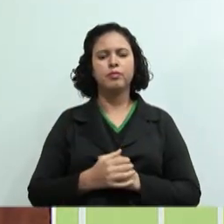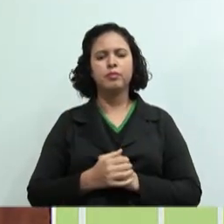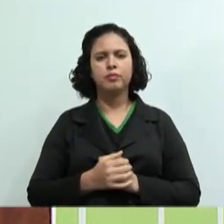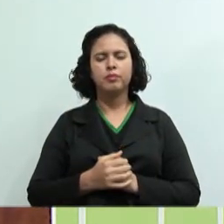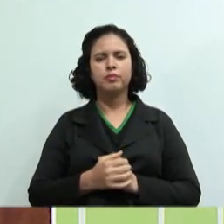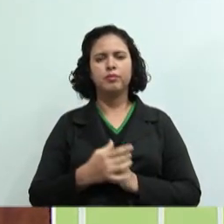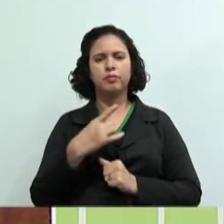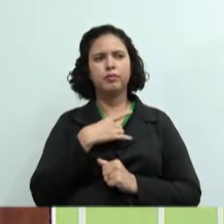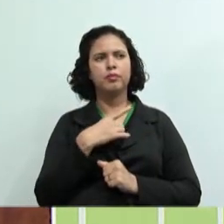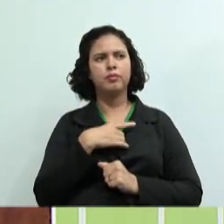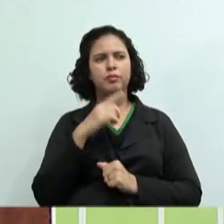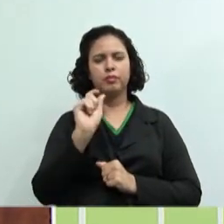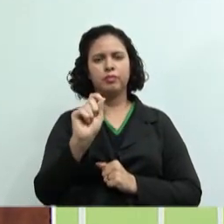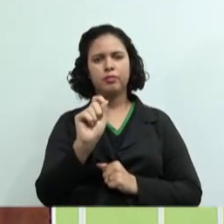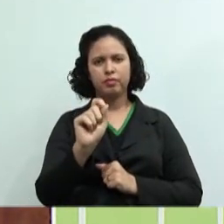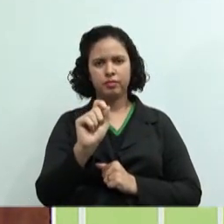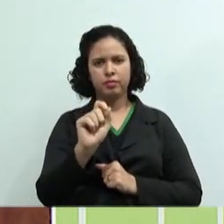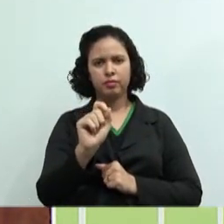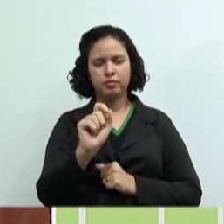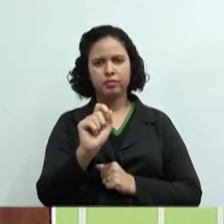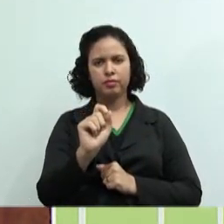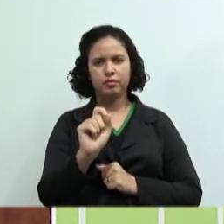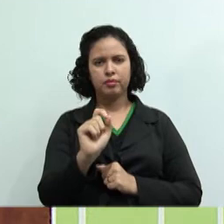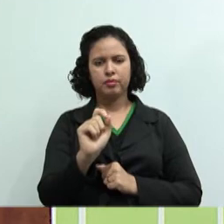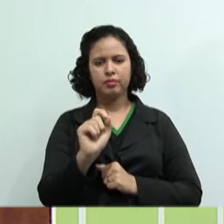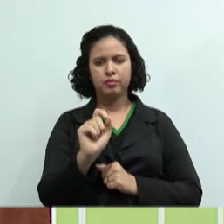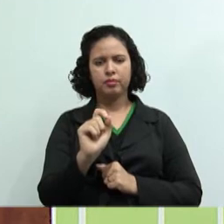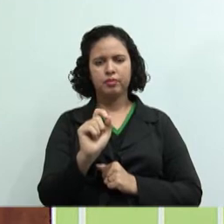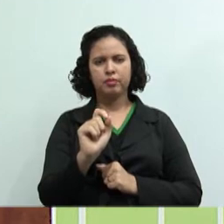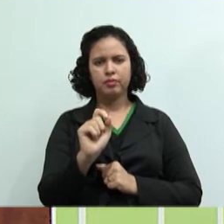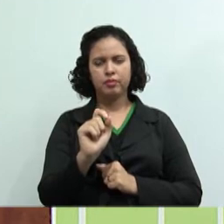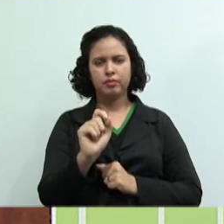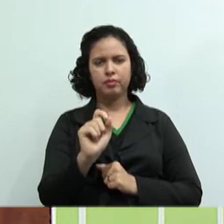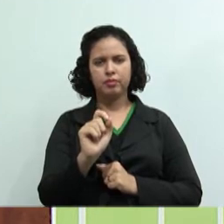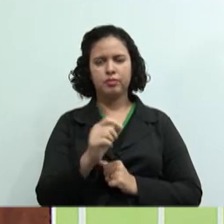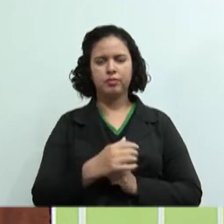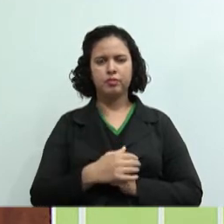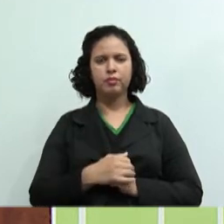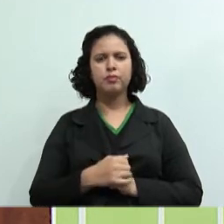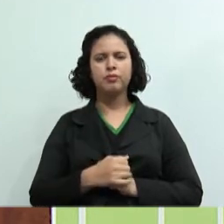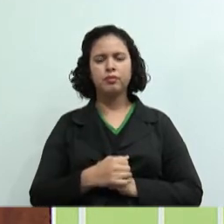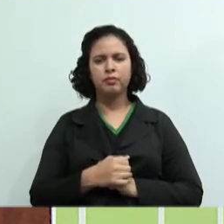Aí nós temos aqui... Ops, só um instantinho.